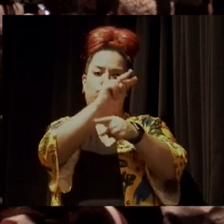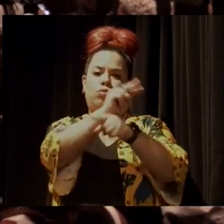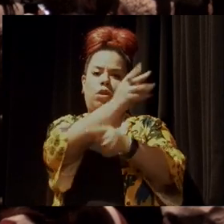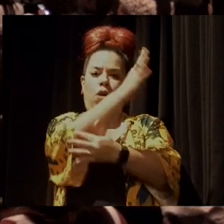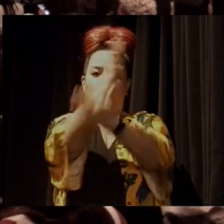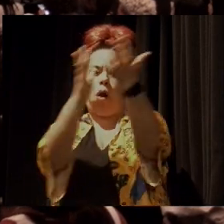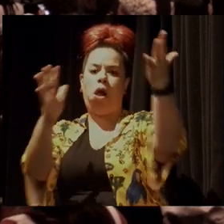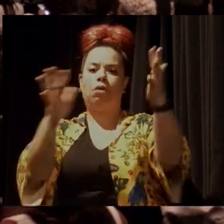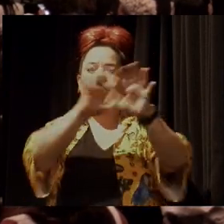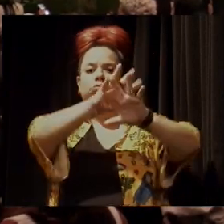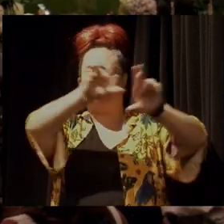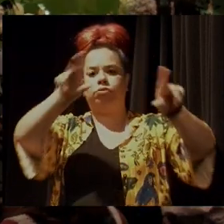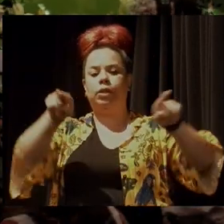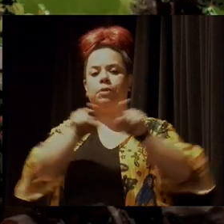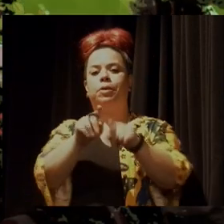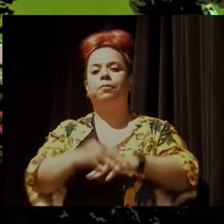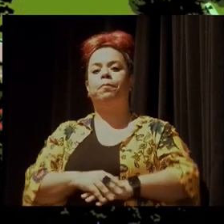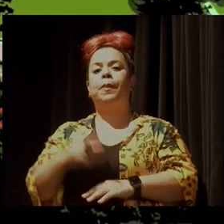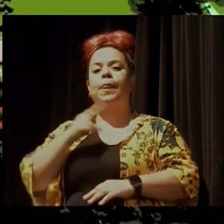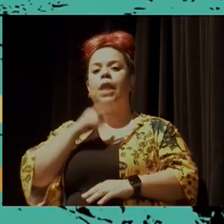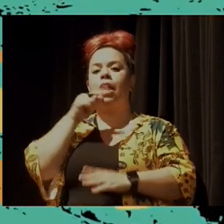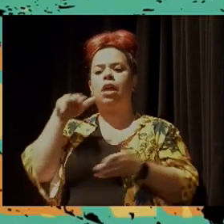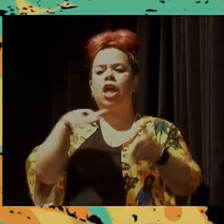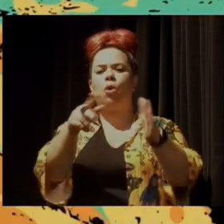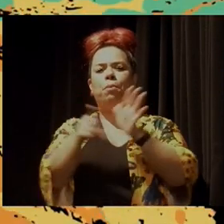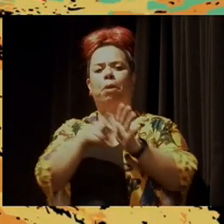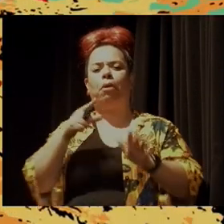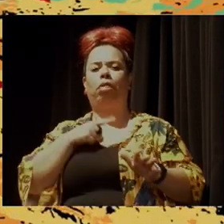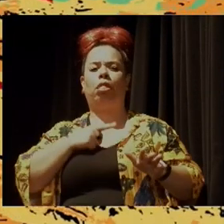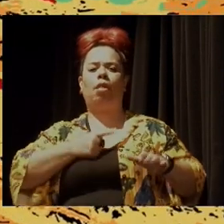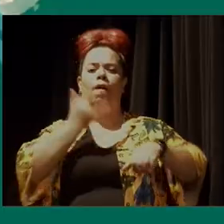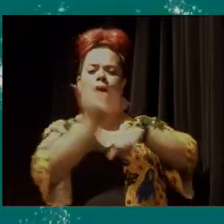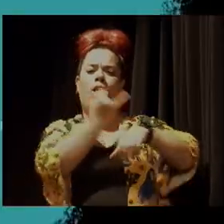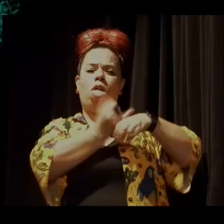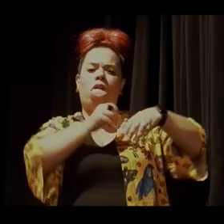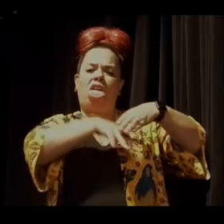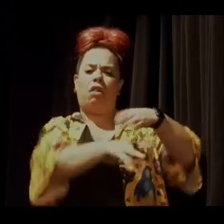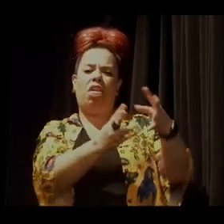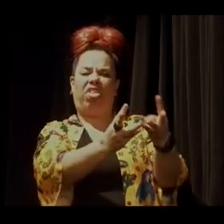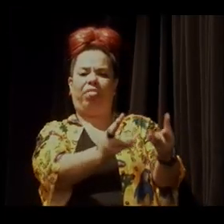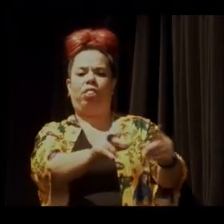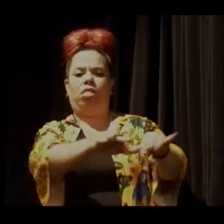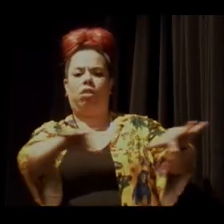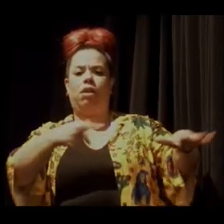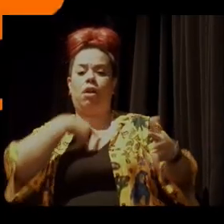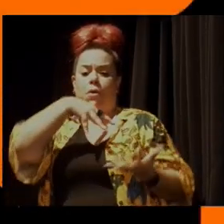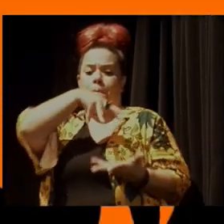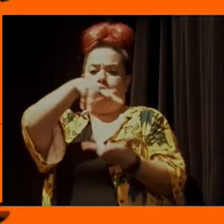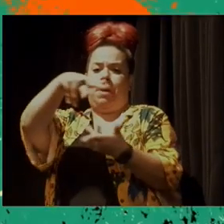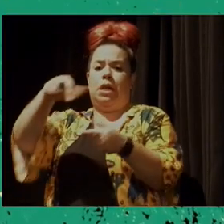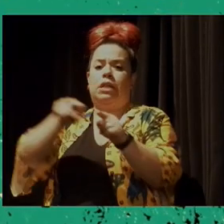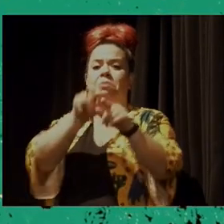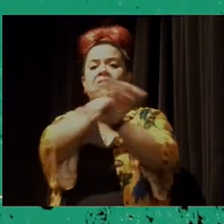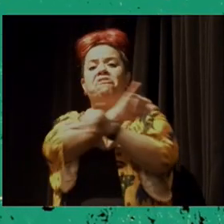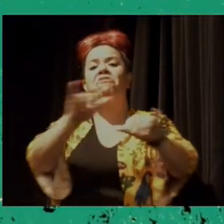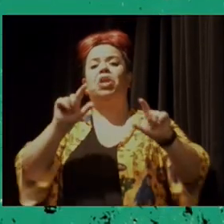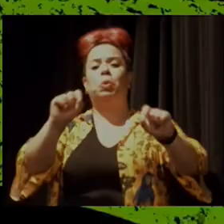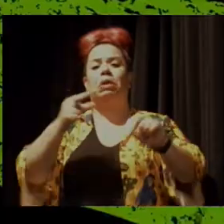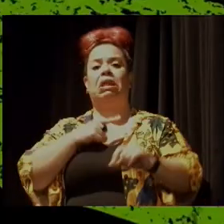Pandemias, rios cheios de mercúrio e de lama. É o planeta, dizendo que esse